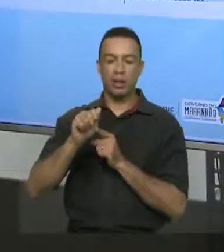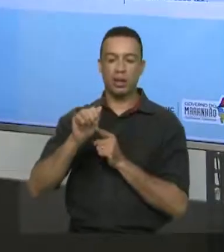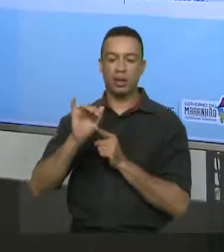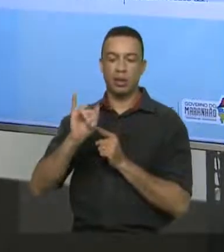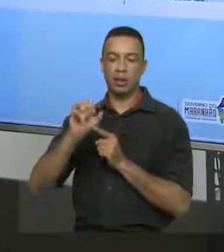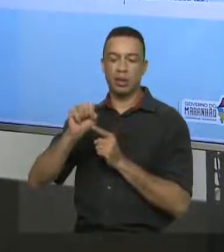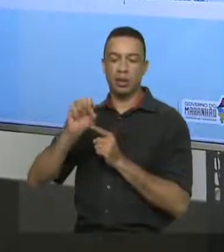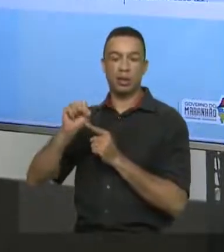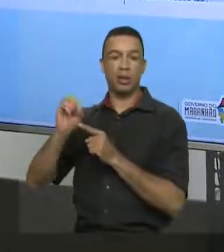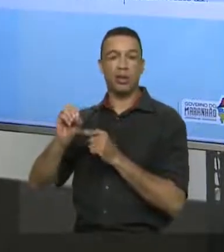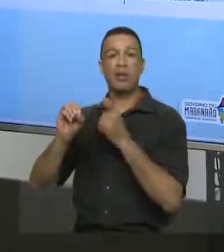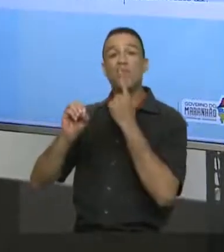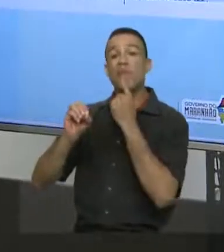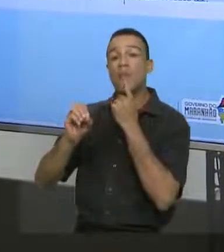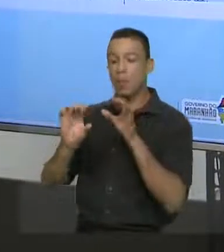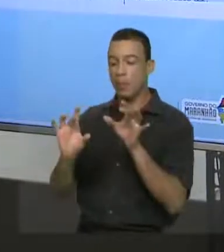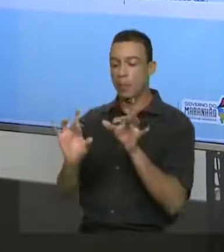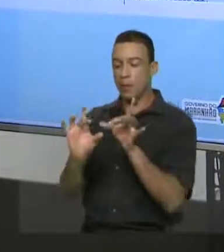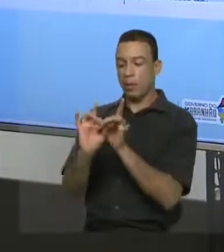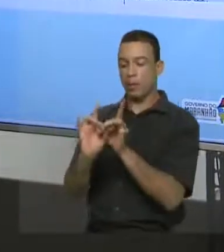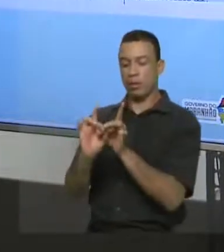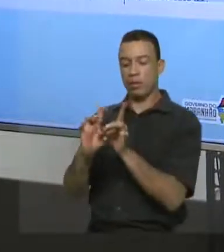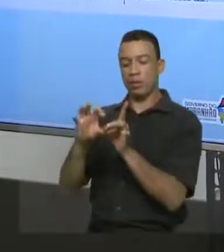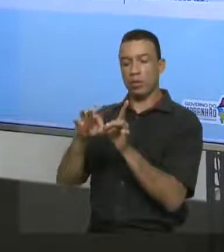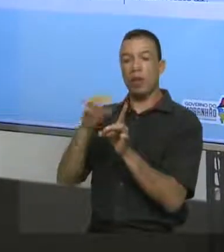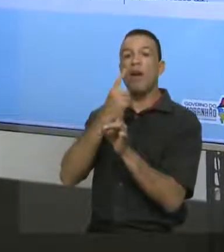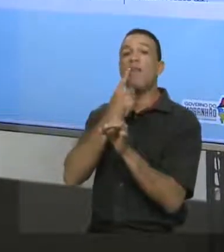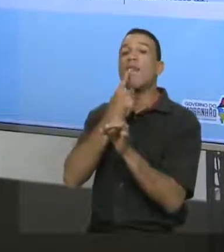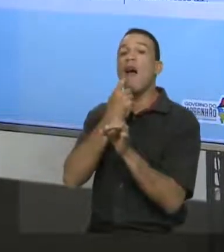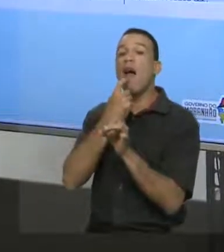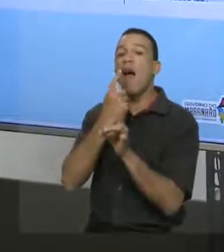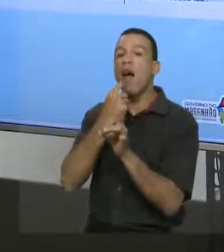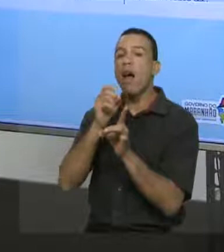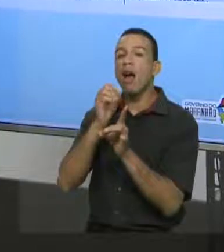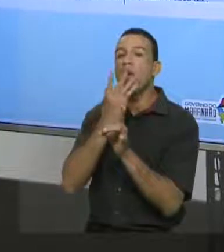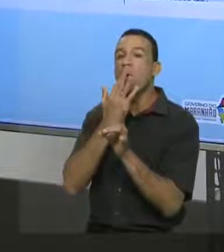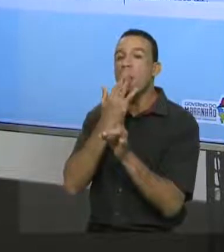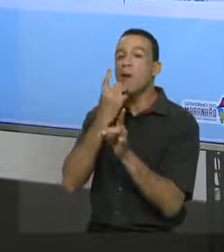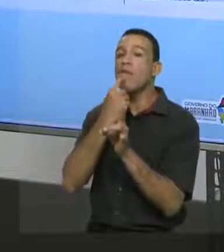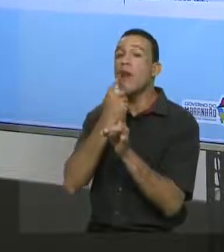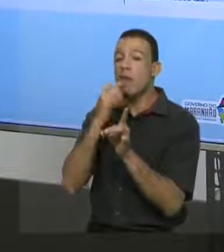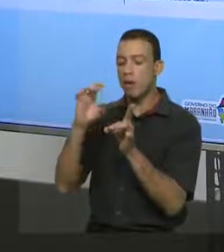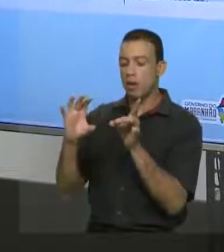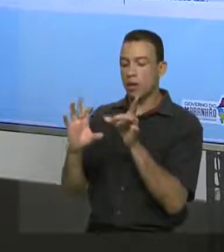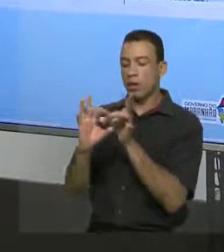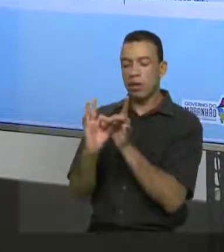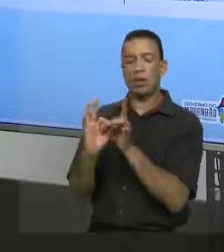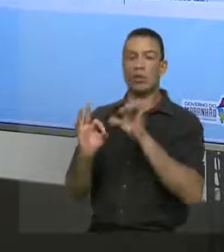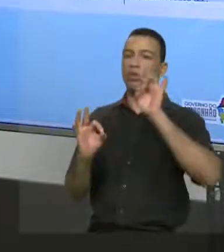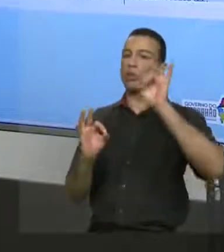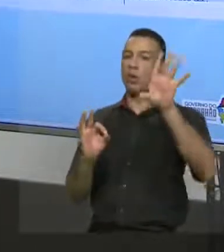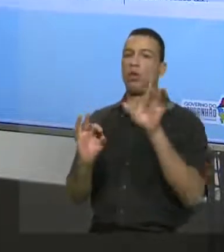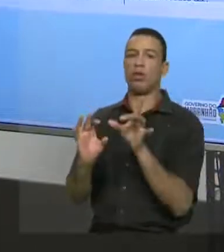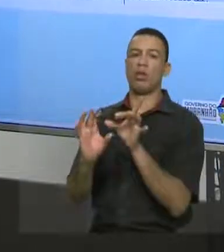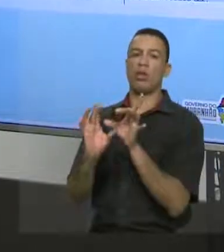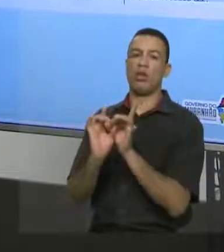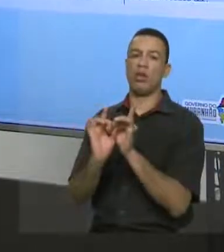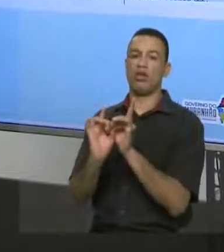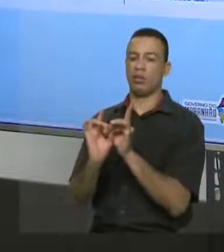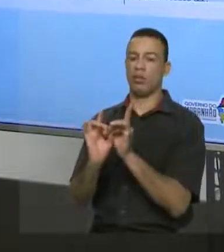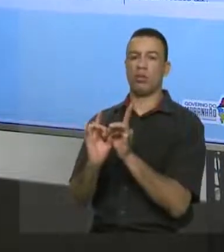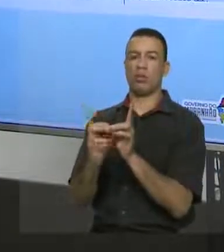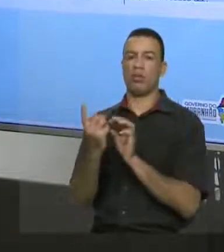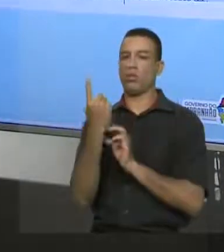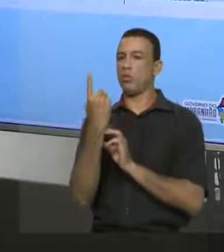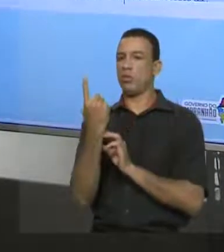destacadas só as conjunções, as locuções, tá? Só as locuções, né? São duas palavras com valor de uma,